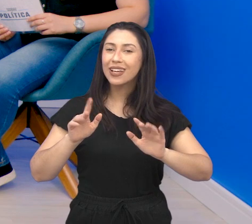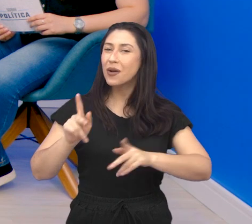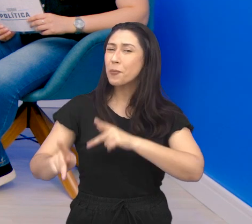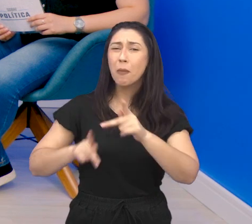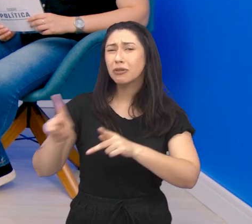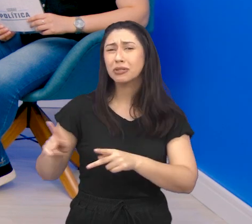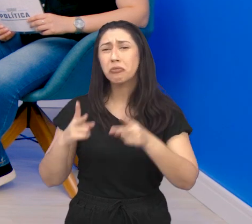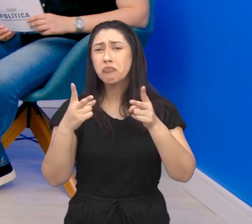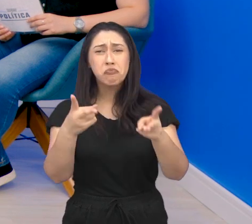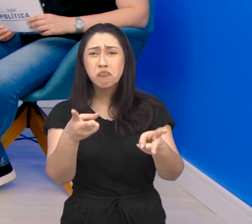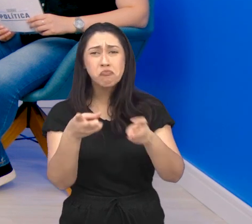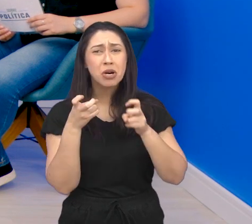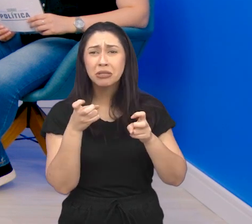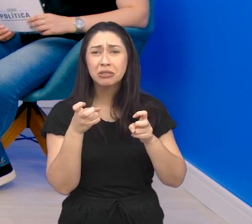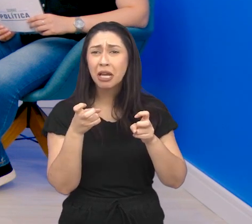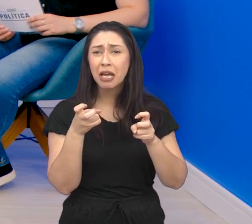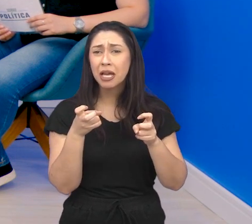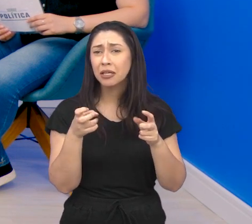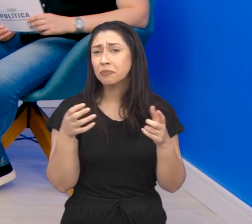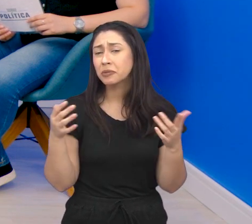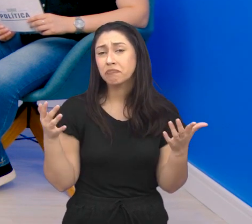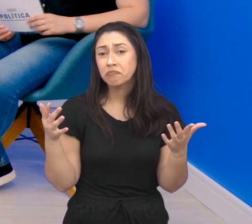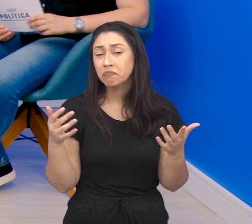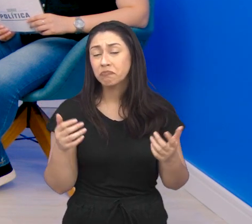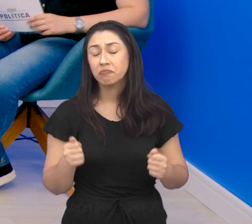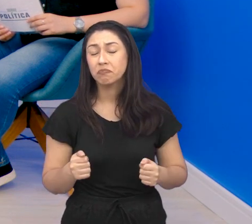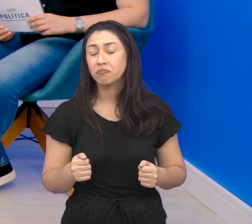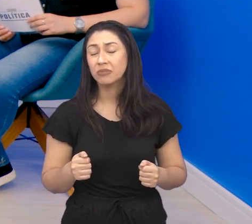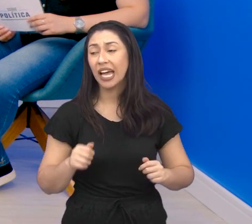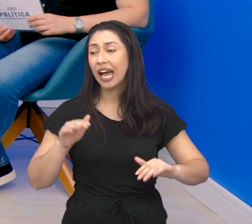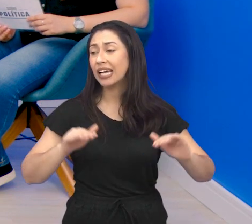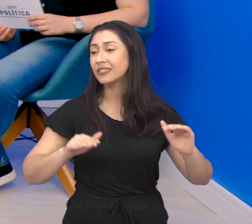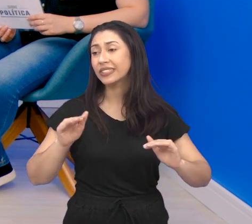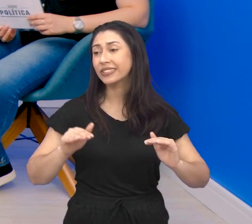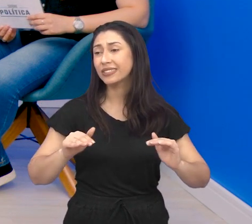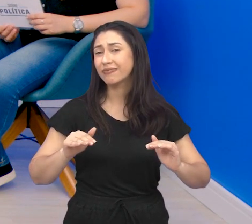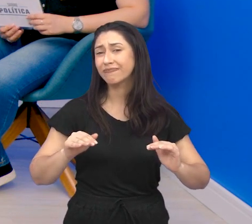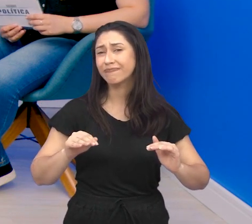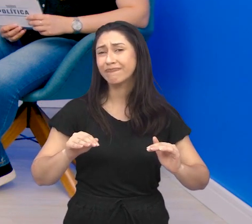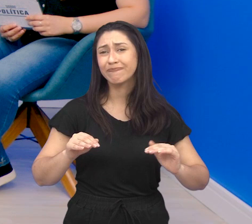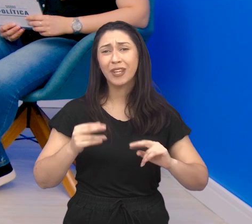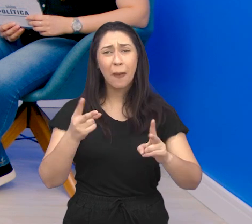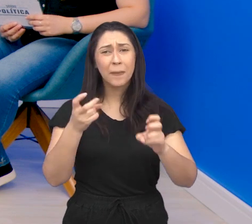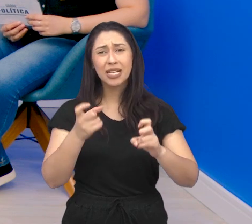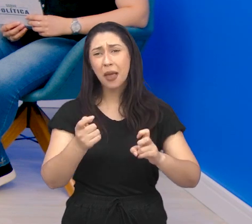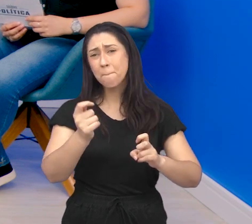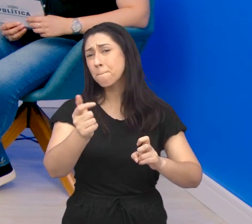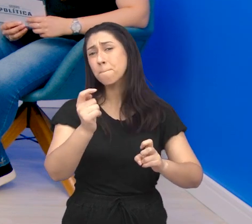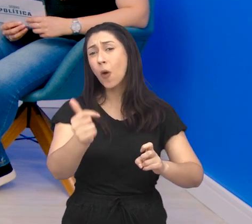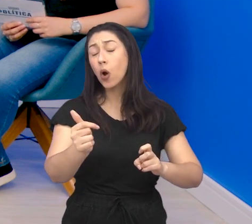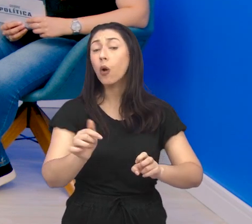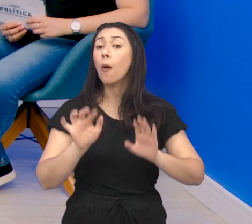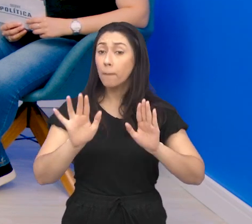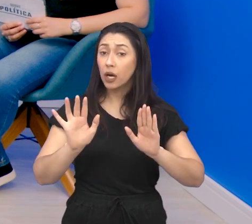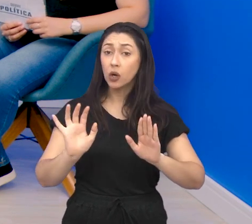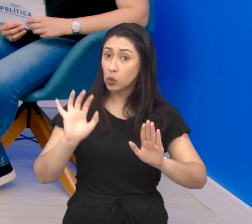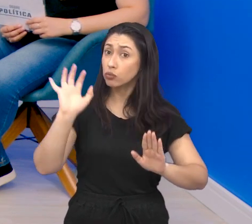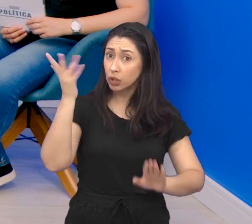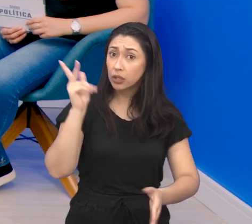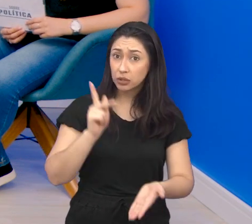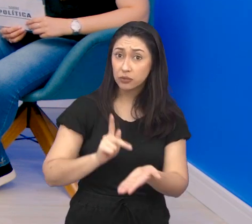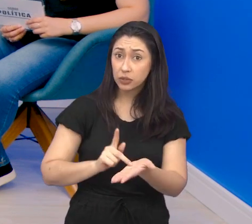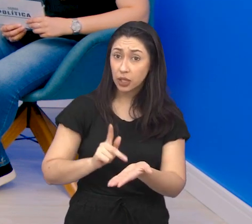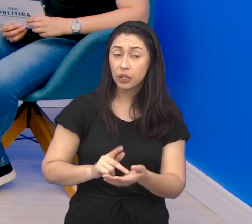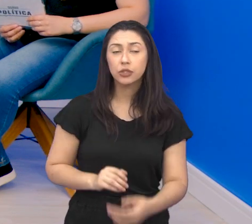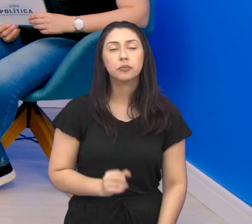olhar da população, de forma geral, acaba sendo alguma coisa, talvez, menos visual para a população, de forma geral, mas que está acontecendo, de